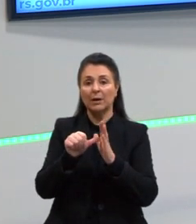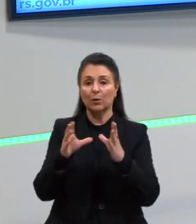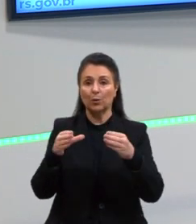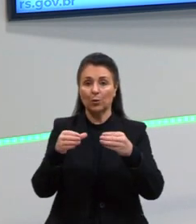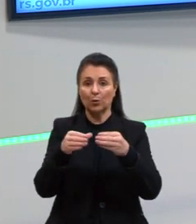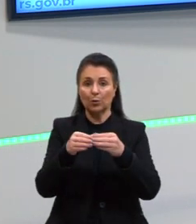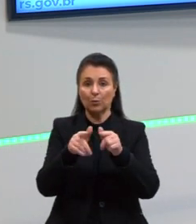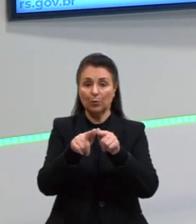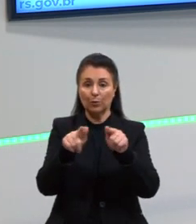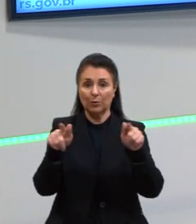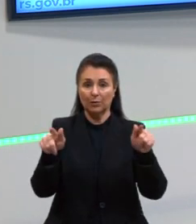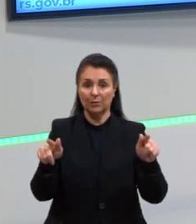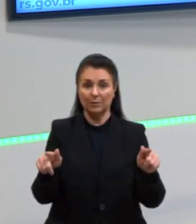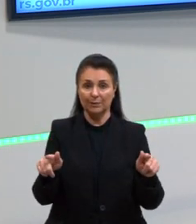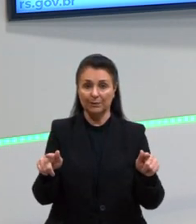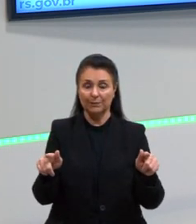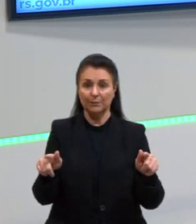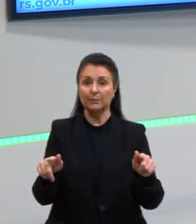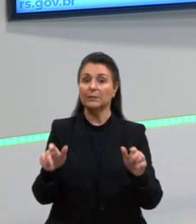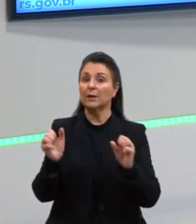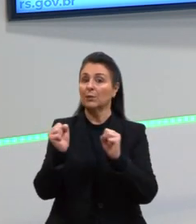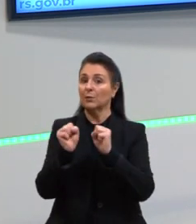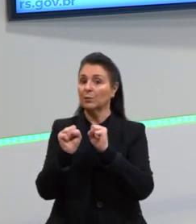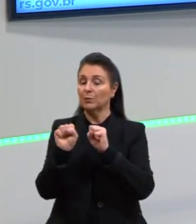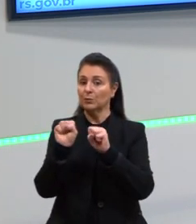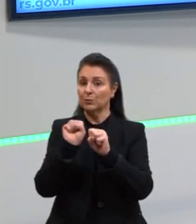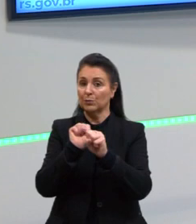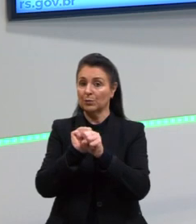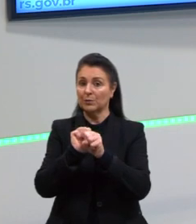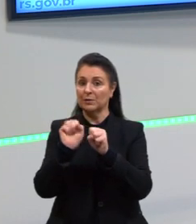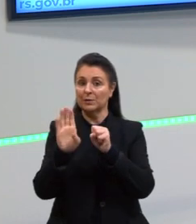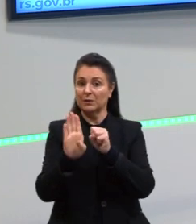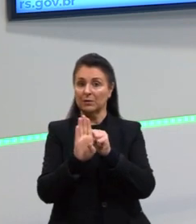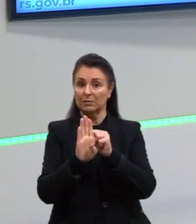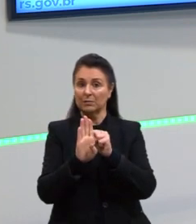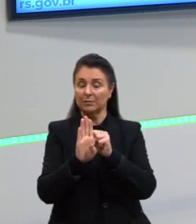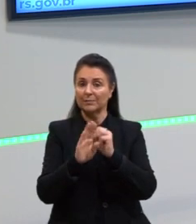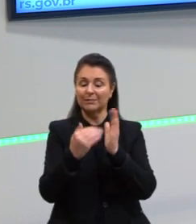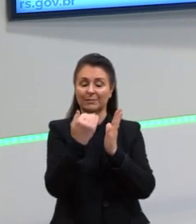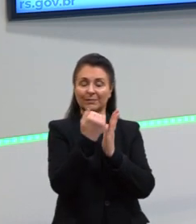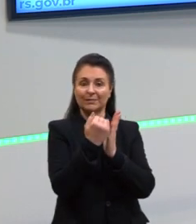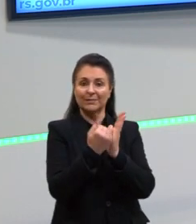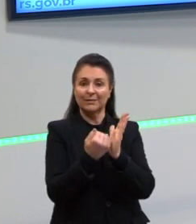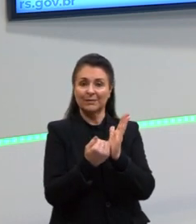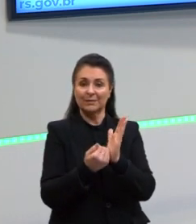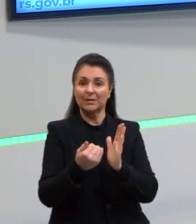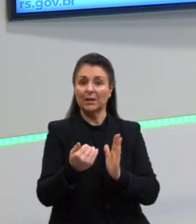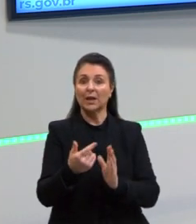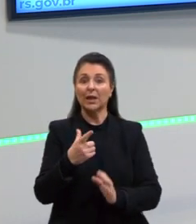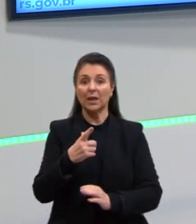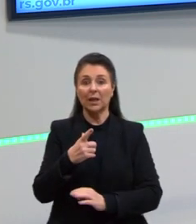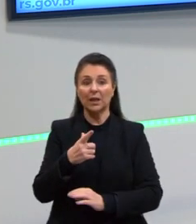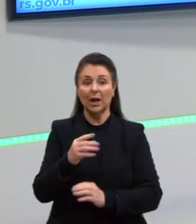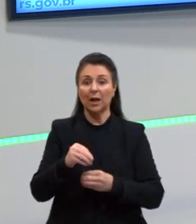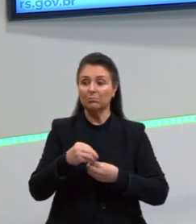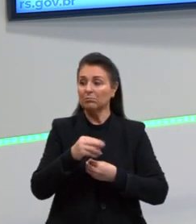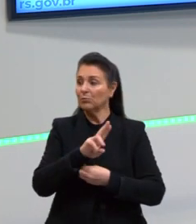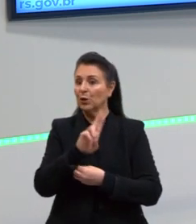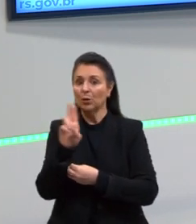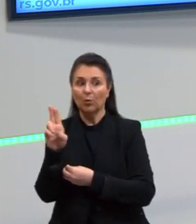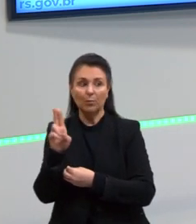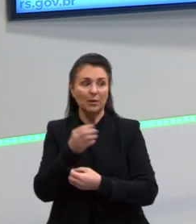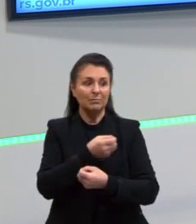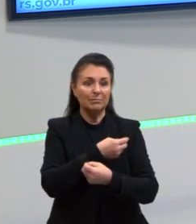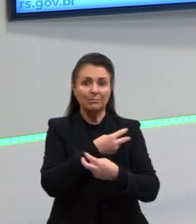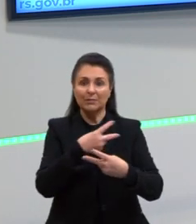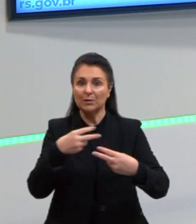seriam os substantivos. Adjetivos, é a classe que denomina, que dá nome às coisas. Mas,